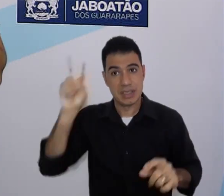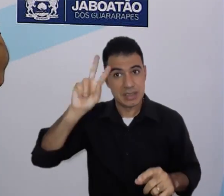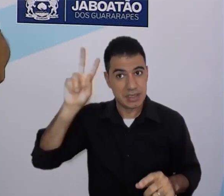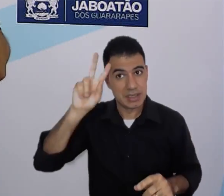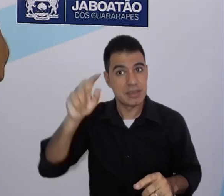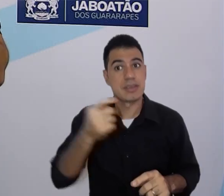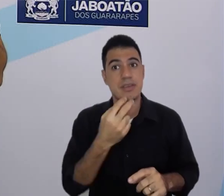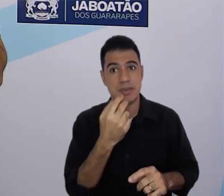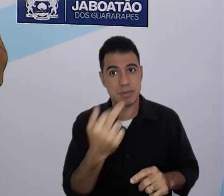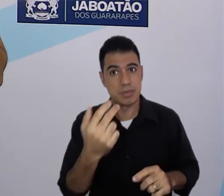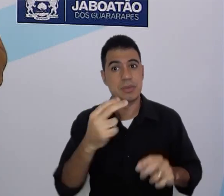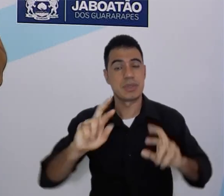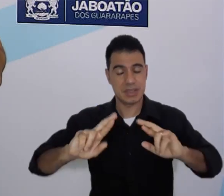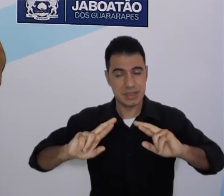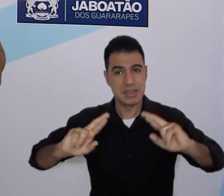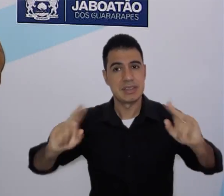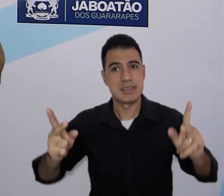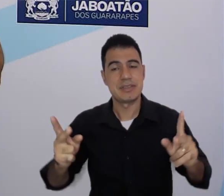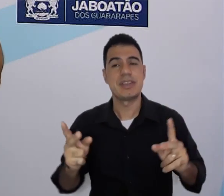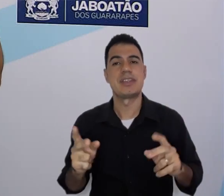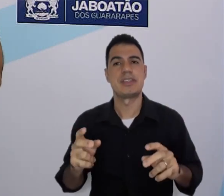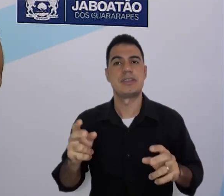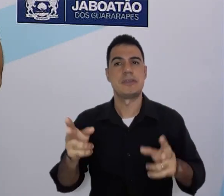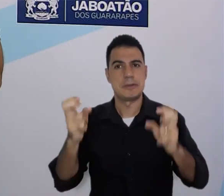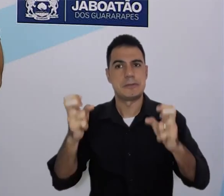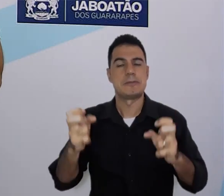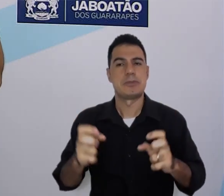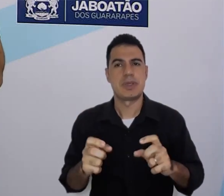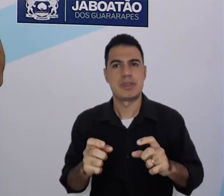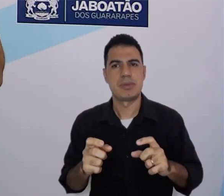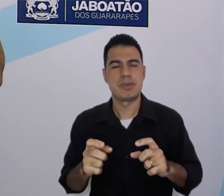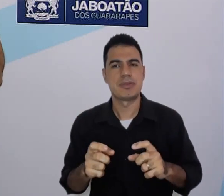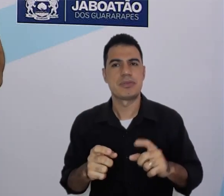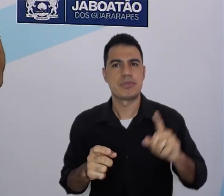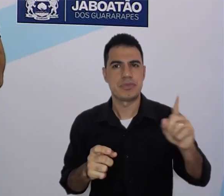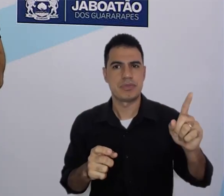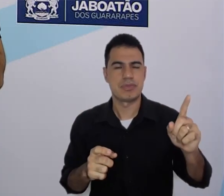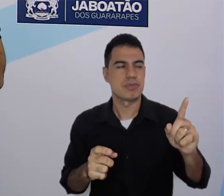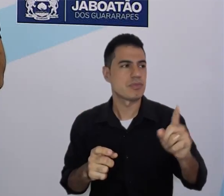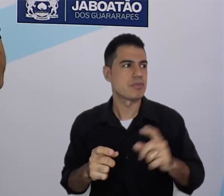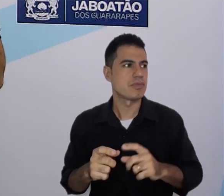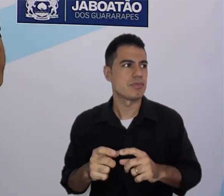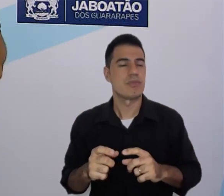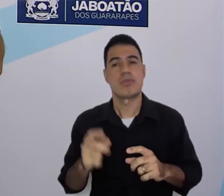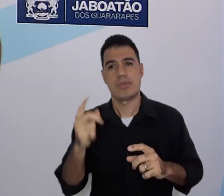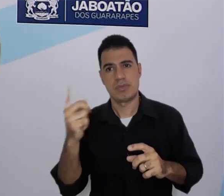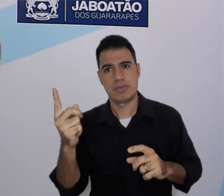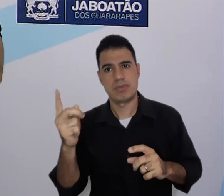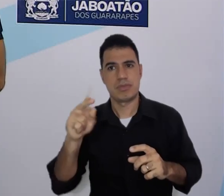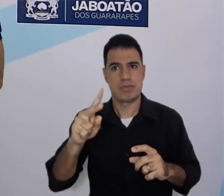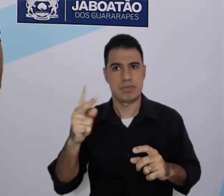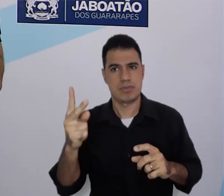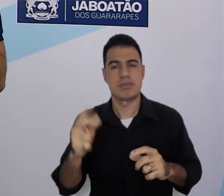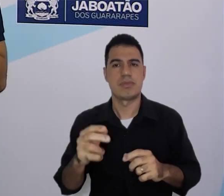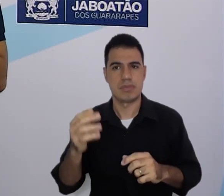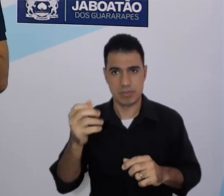pronúncia diferente. 13. Thirteen. Trinta. Thirty. Tudo bom?